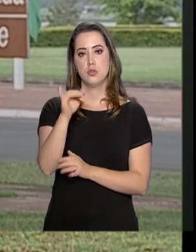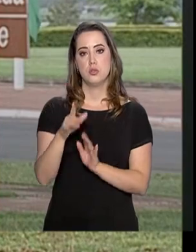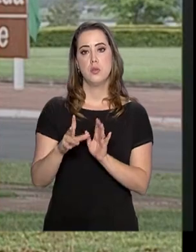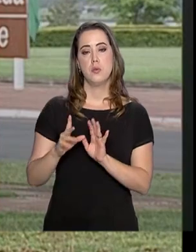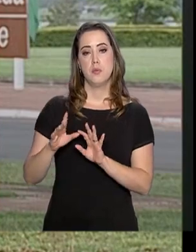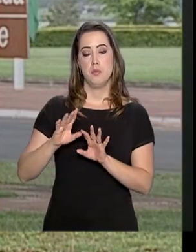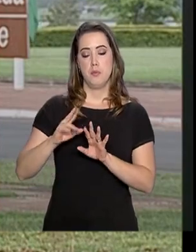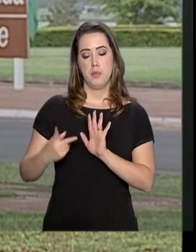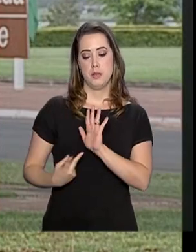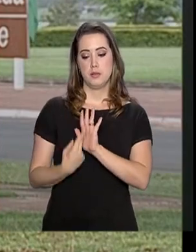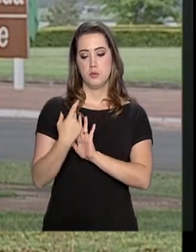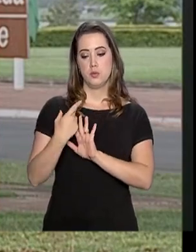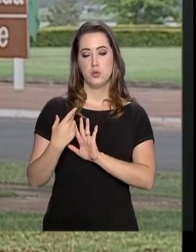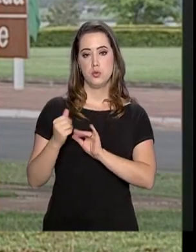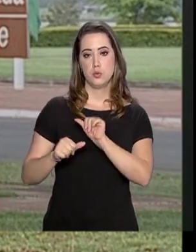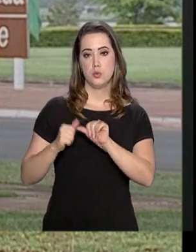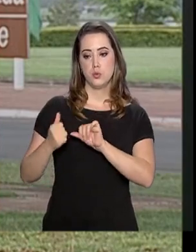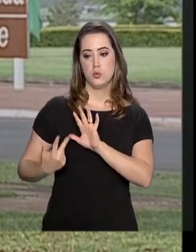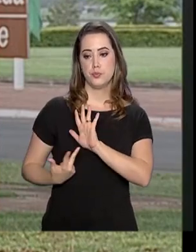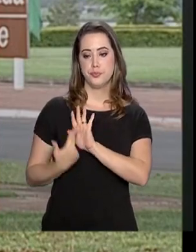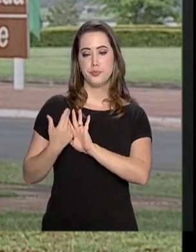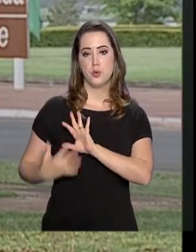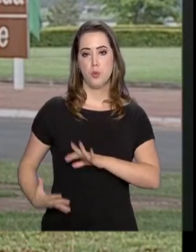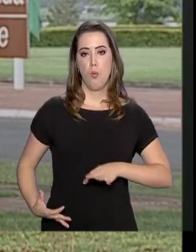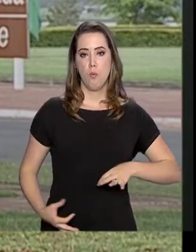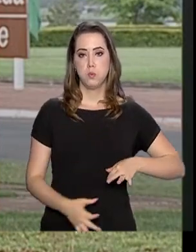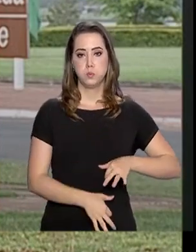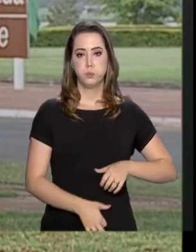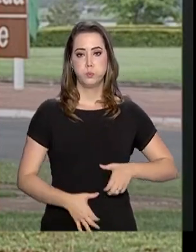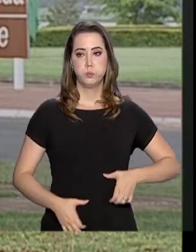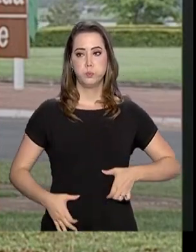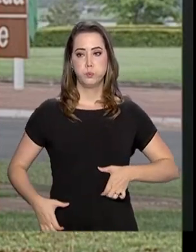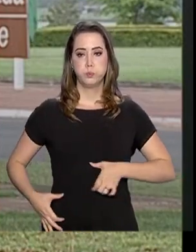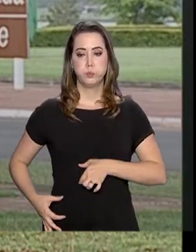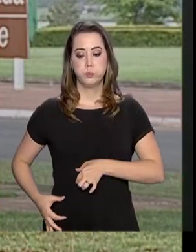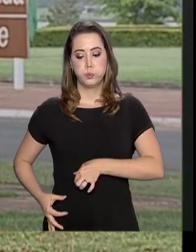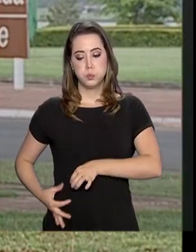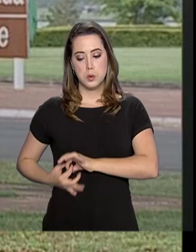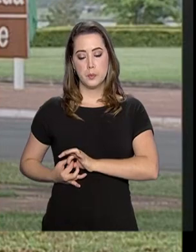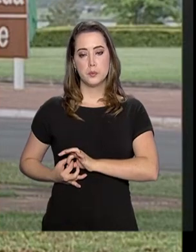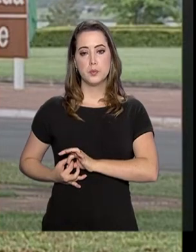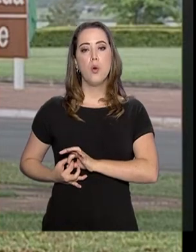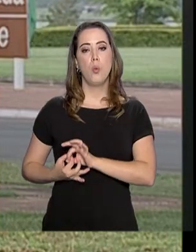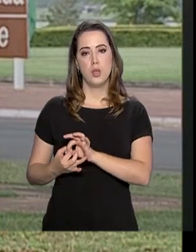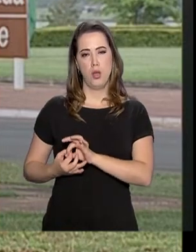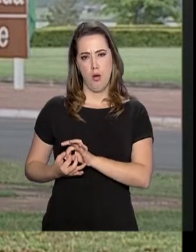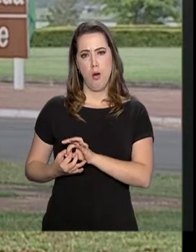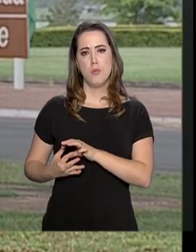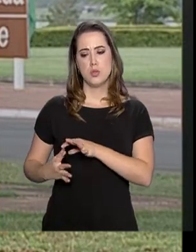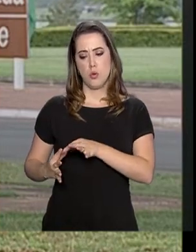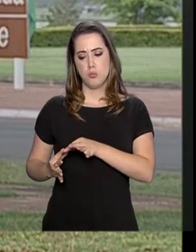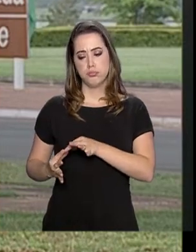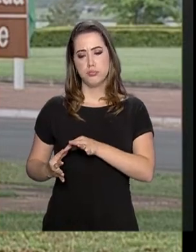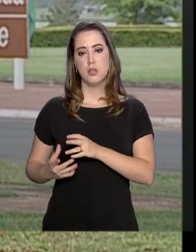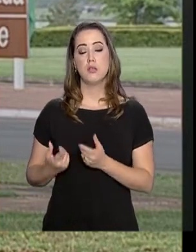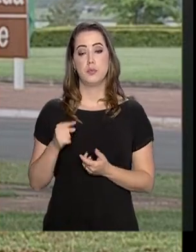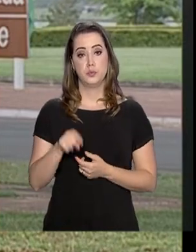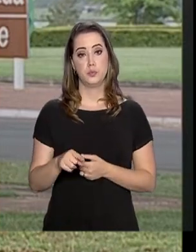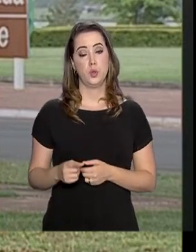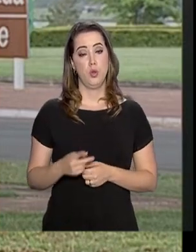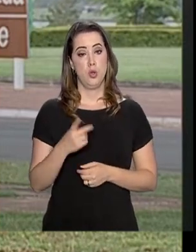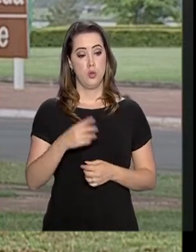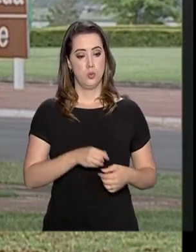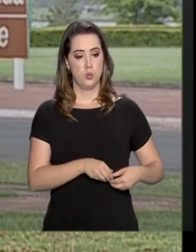reconstrução intestinal. Nessa incisão foi feita a união dos intestinos grosso e